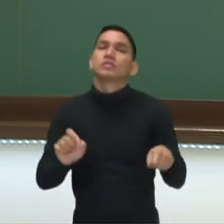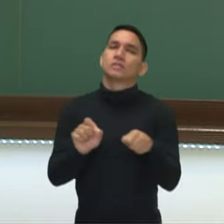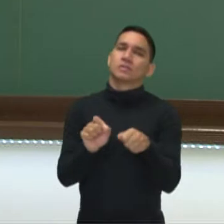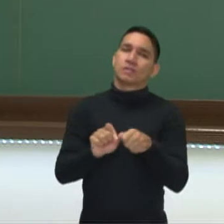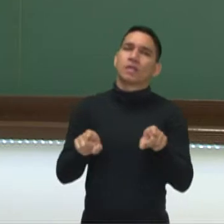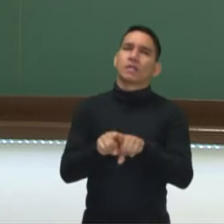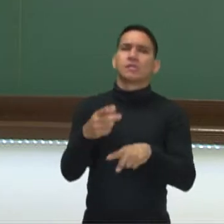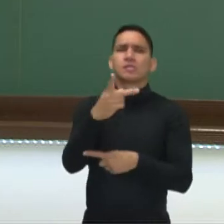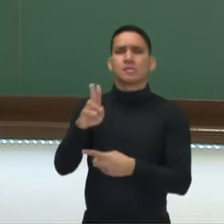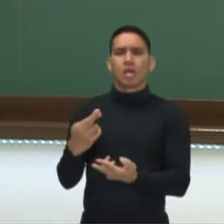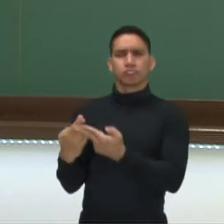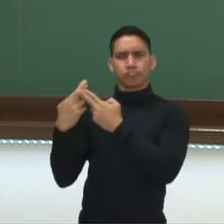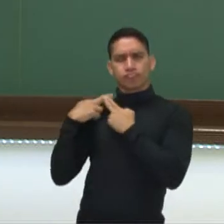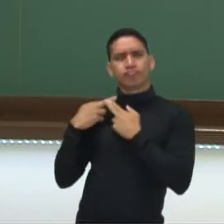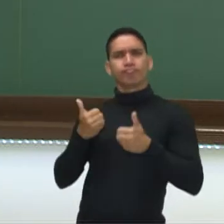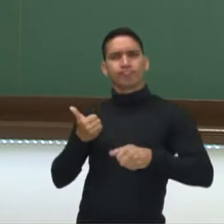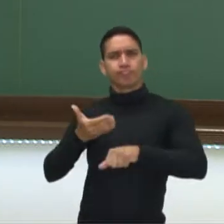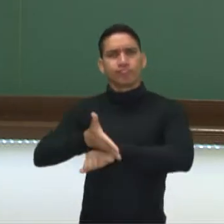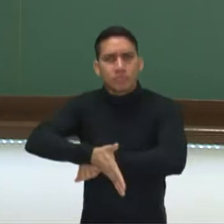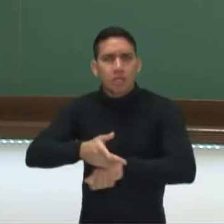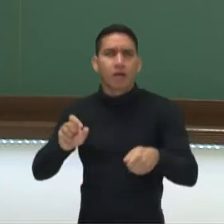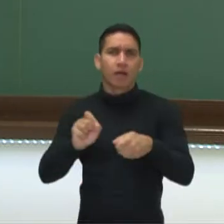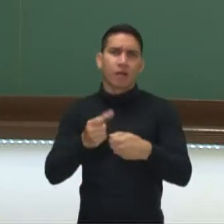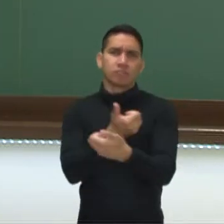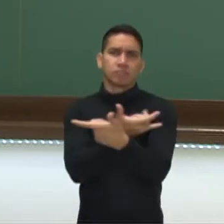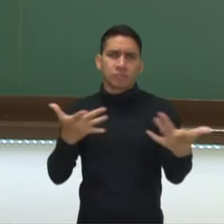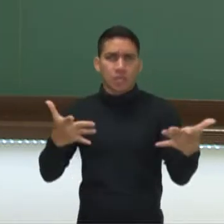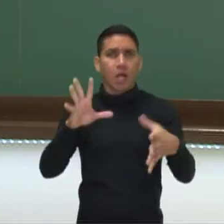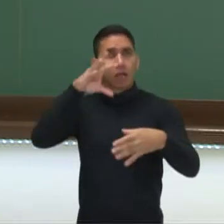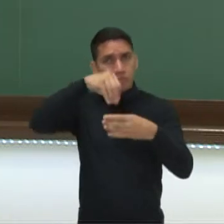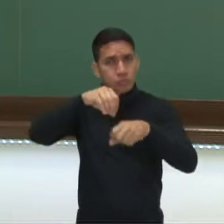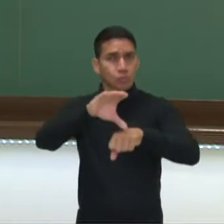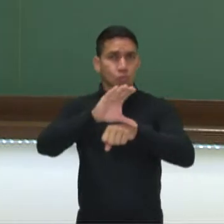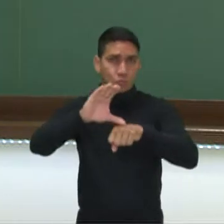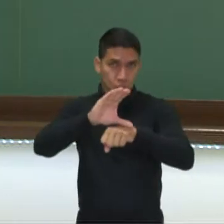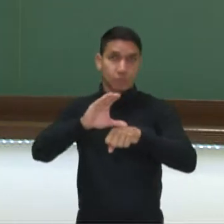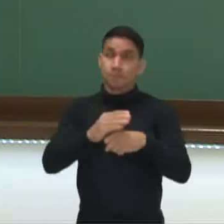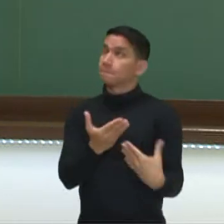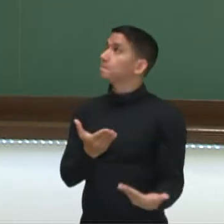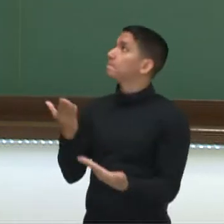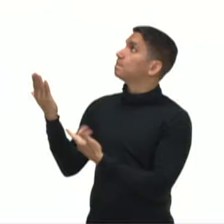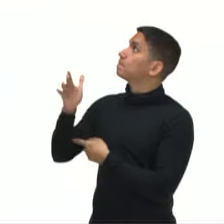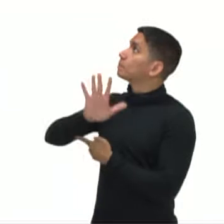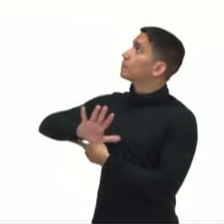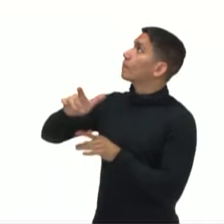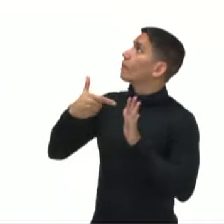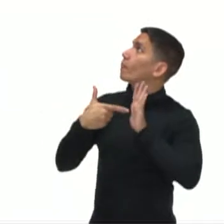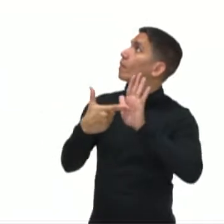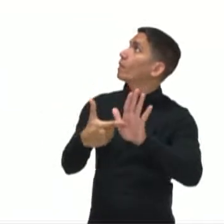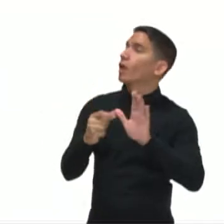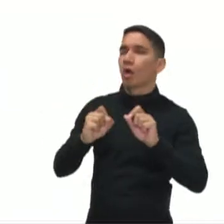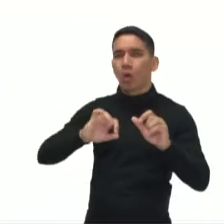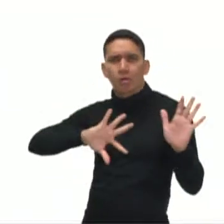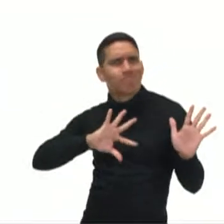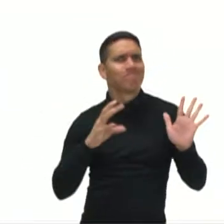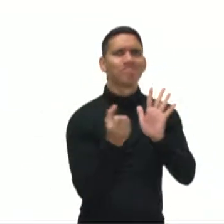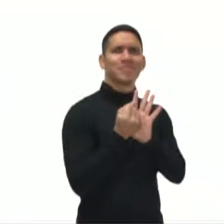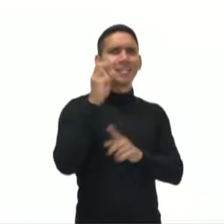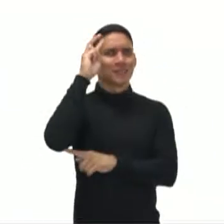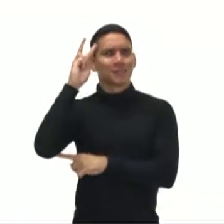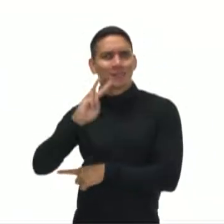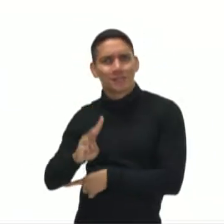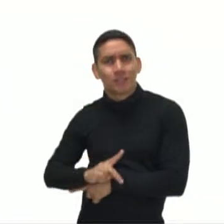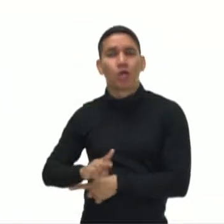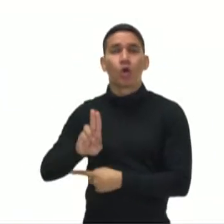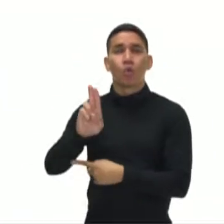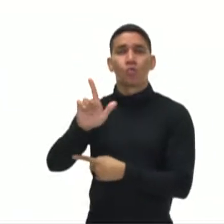cidadania e também cumpra com os deveres contidos ali na Constituição. Trago aqui essa fonte histórica, essa imagem